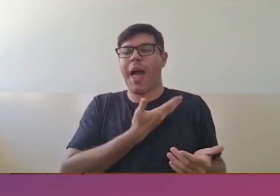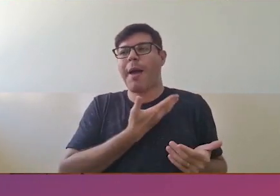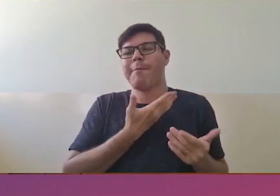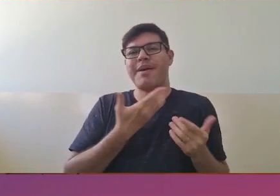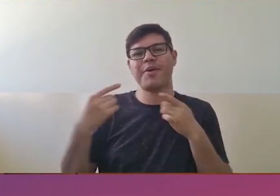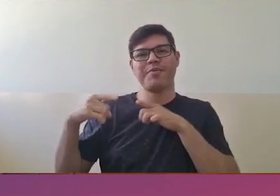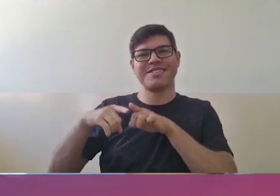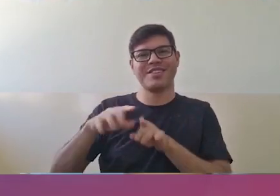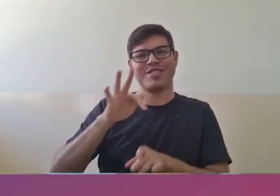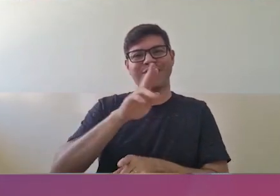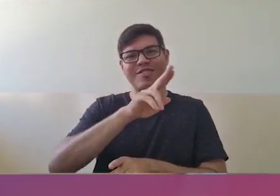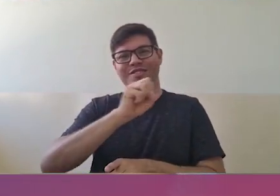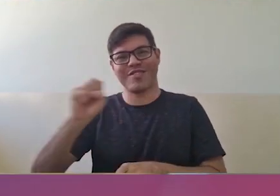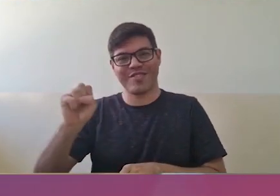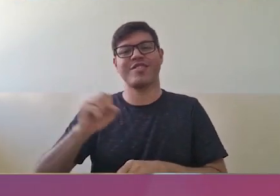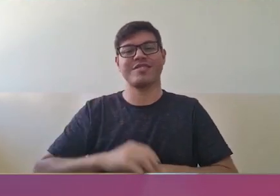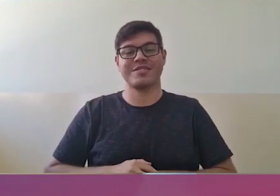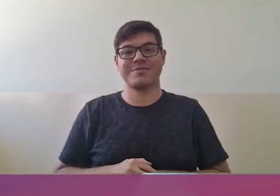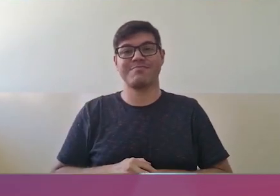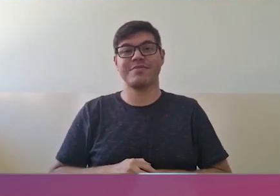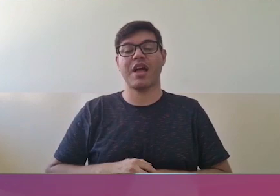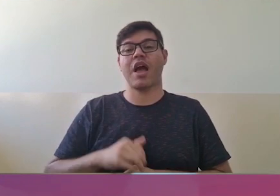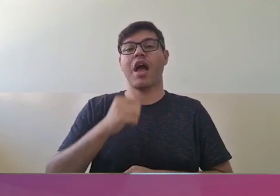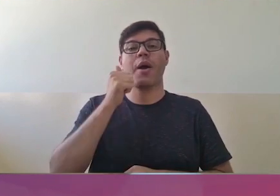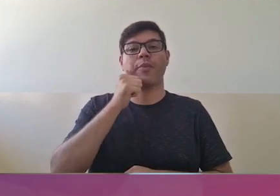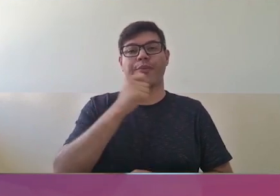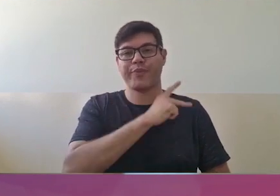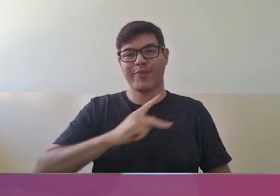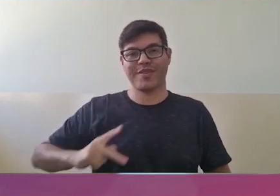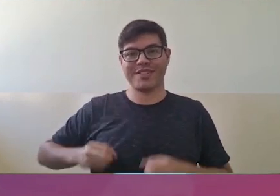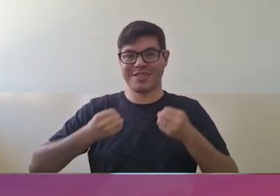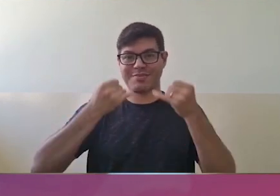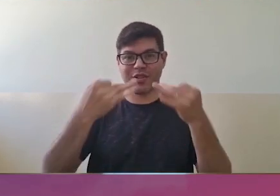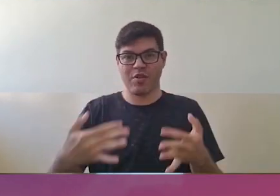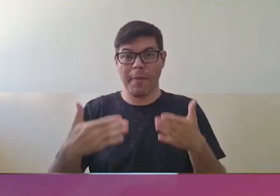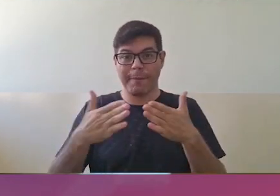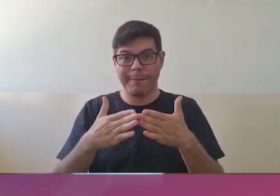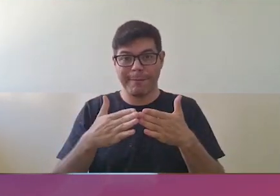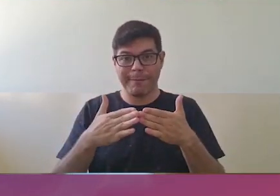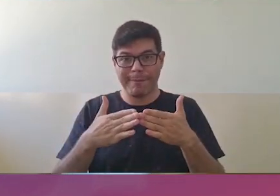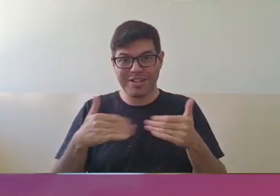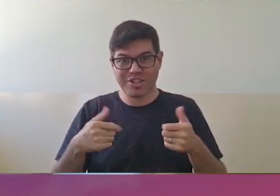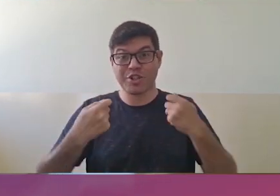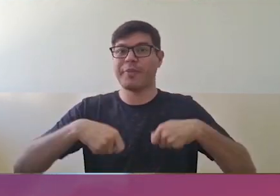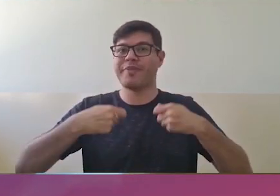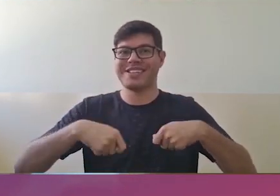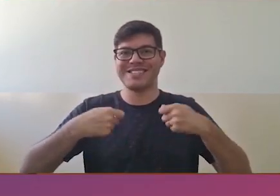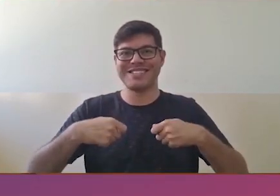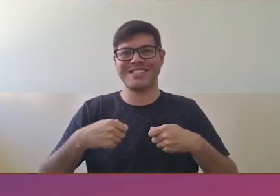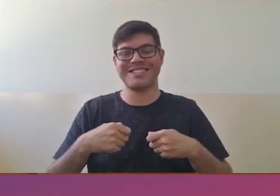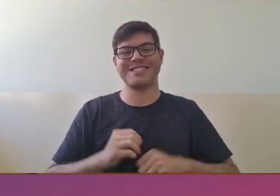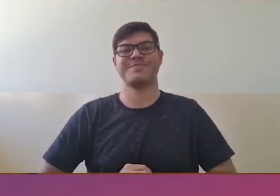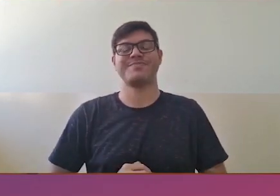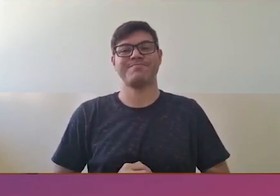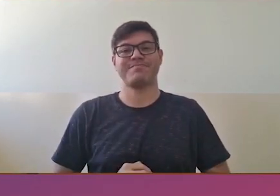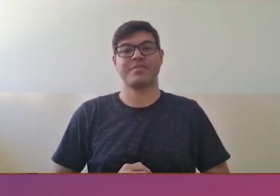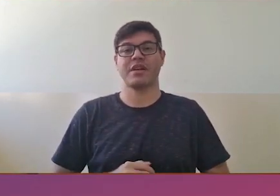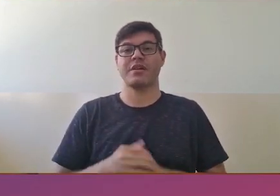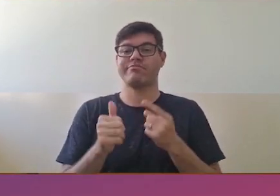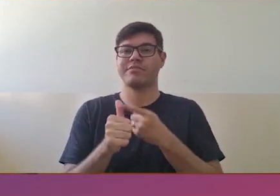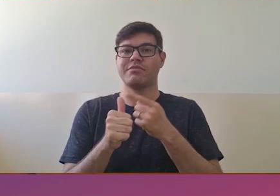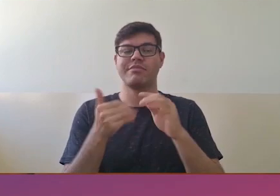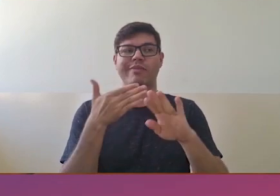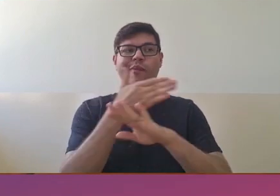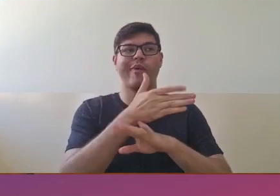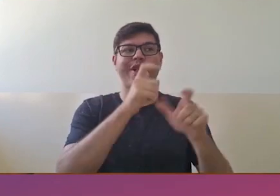fizeram essa doação. A presidente do fundo orienta quem necessita do auxílio a como realizar o pedido. Tem que ir primeiro no